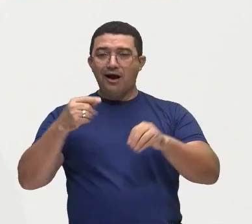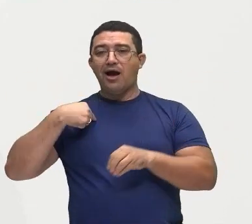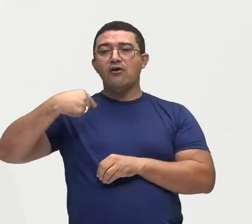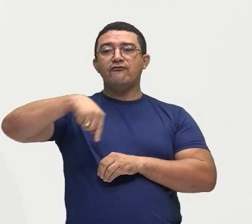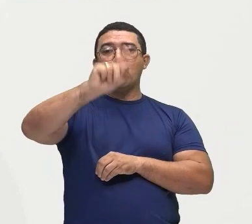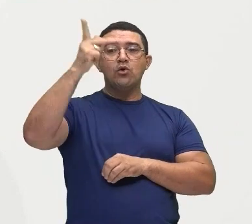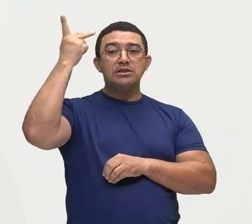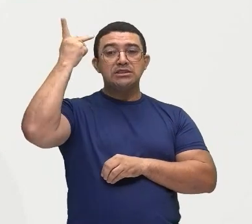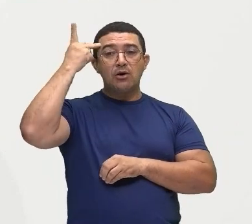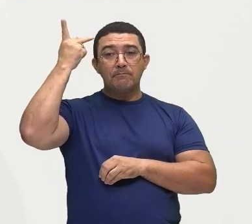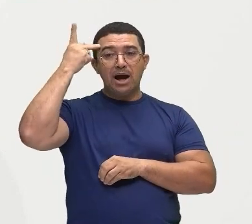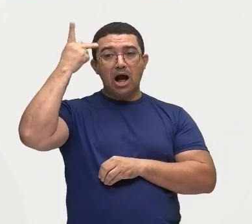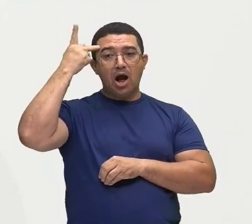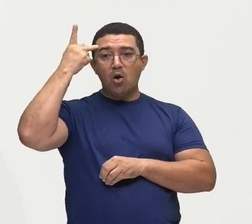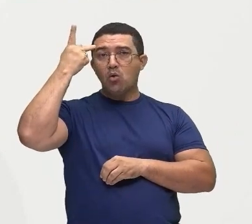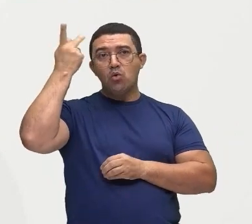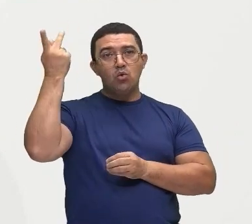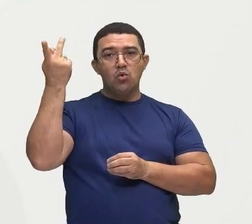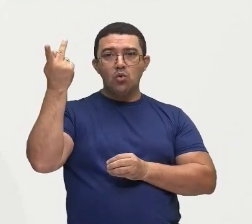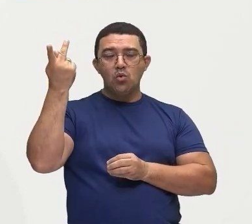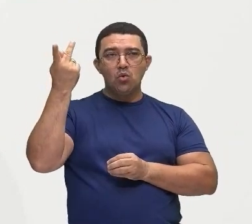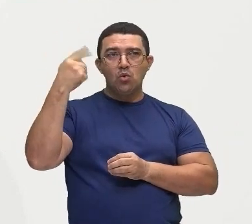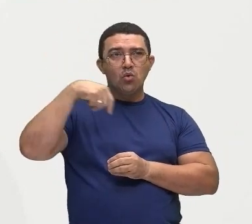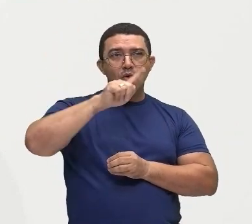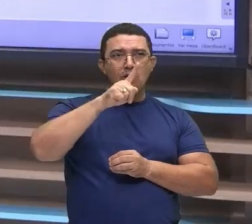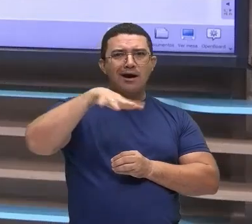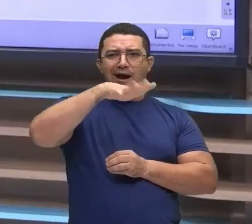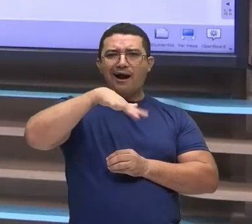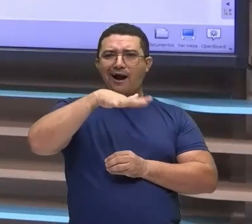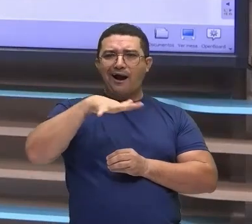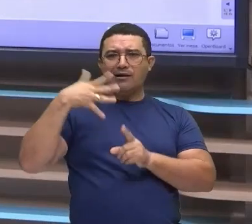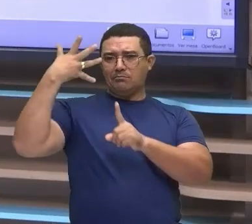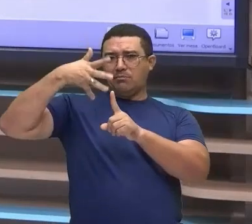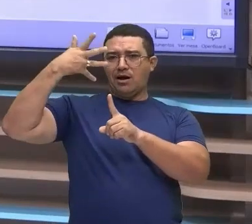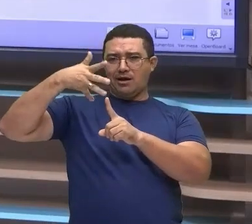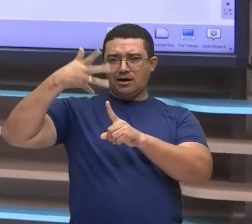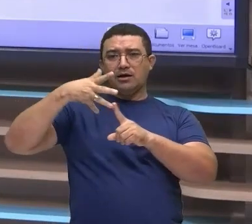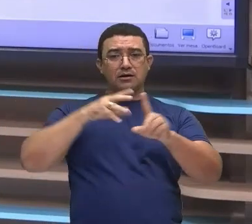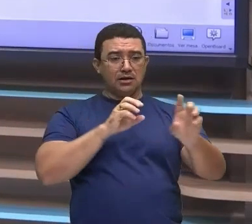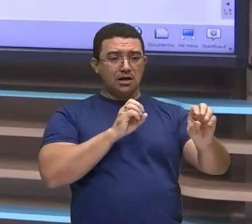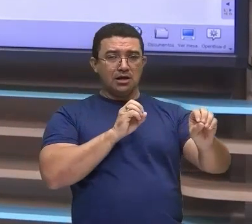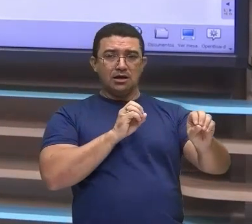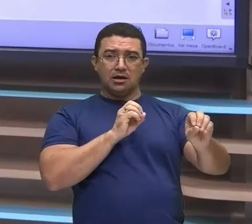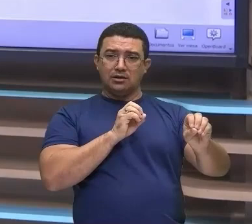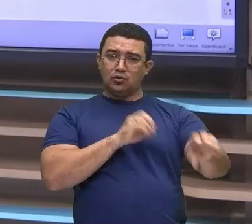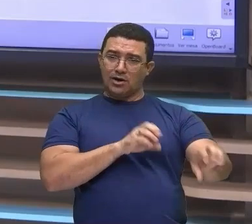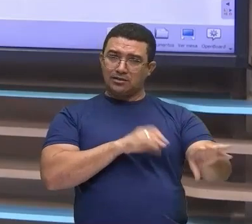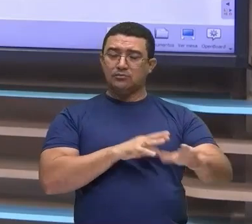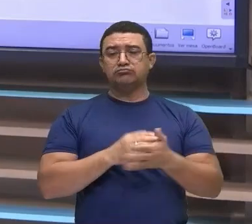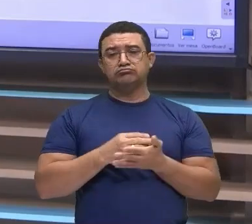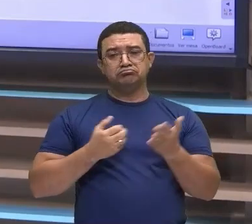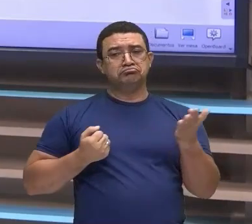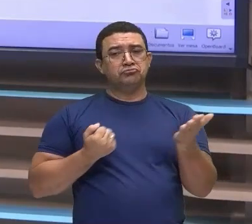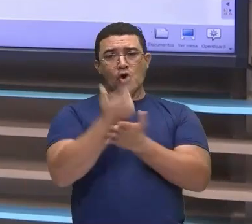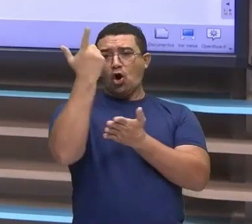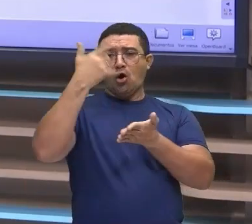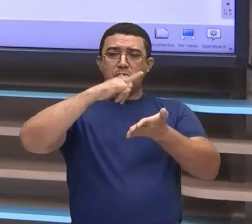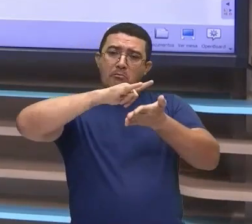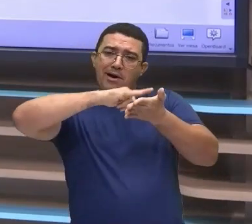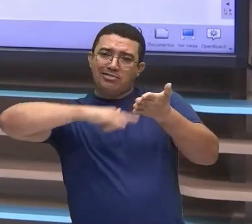São Paulo participar de uma conferência sobre educação. Compro a minha passagem ali de avião e consigo me deslocar